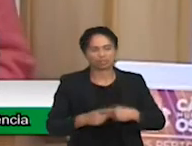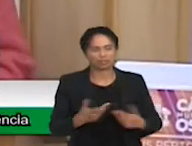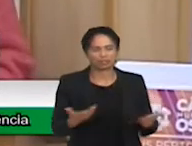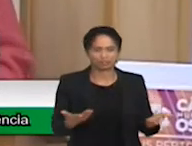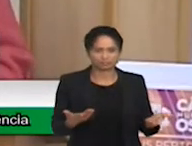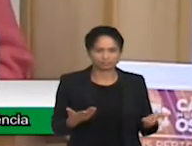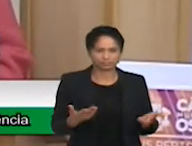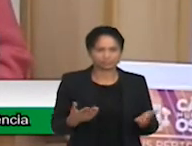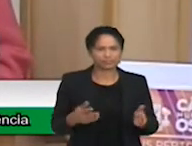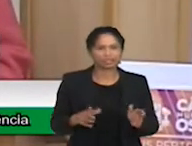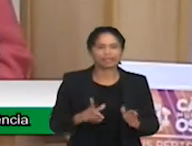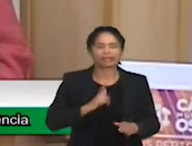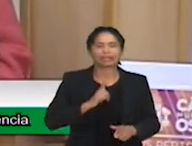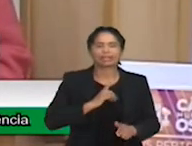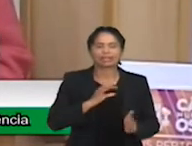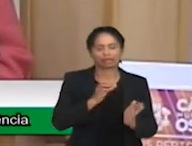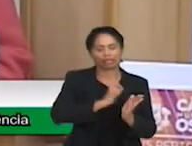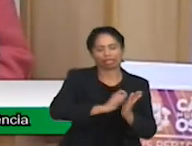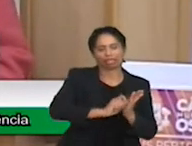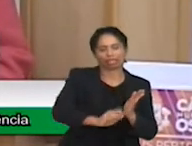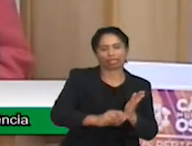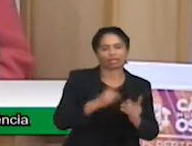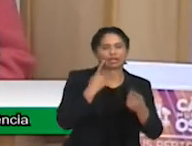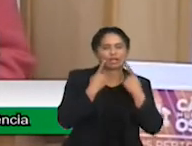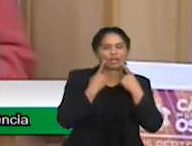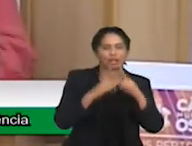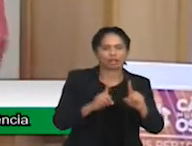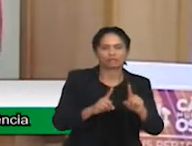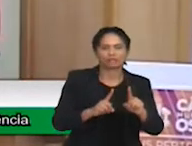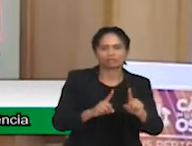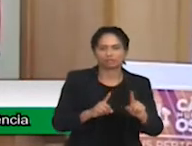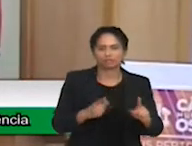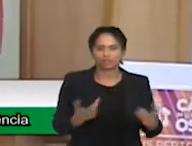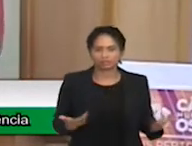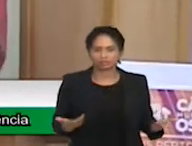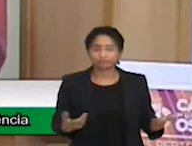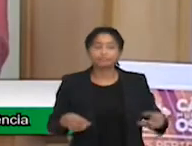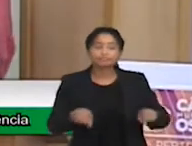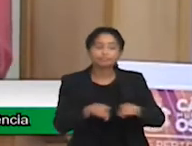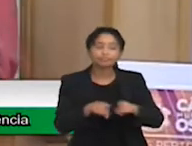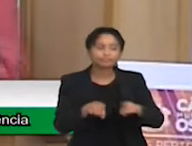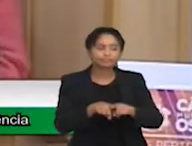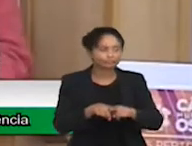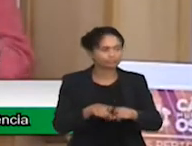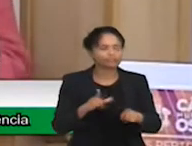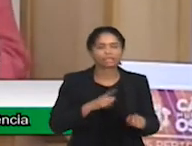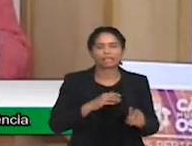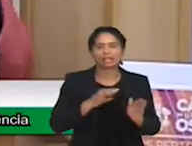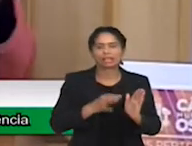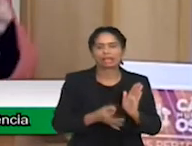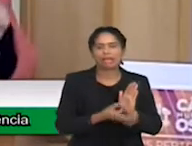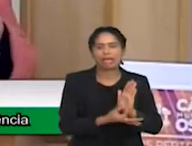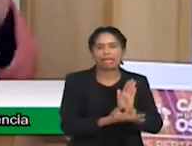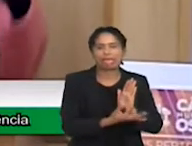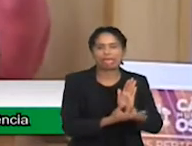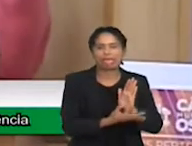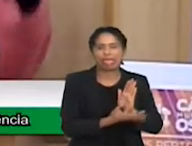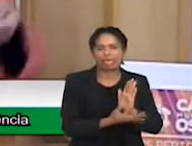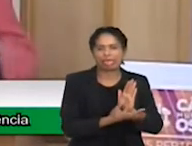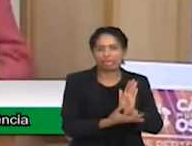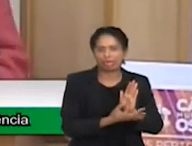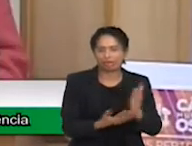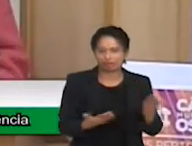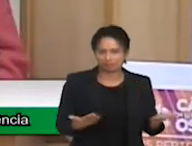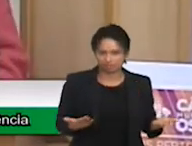líder excelente, porque o papel do líder não é só aplaudir tudo e falar, amém, está maravilhoso. Não, é indicar onde a gente